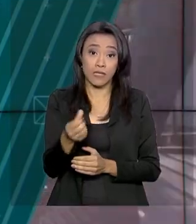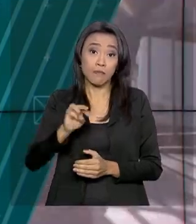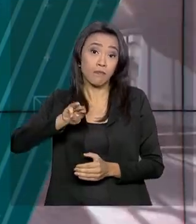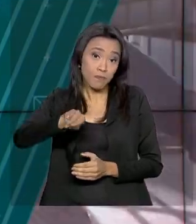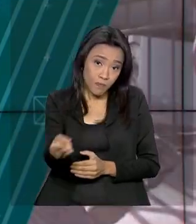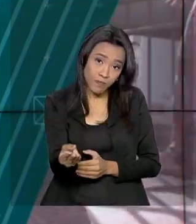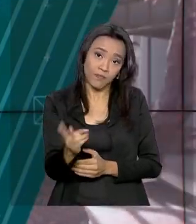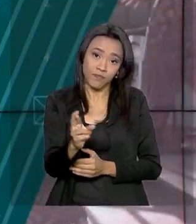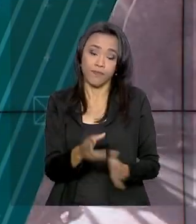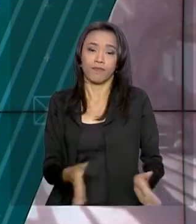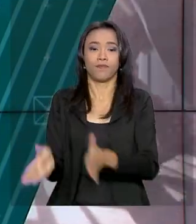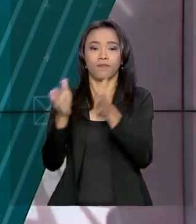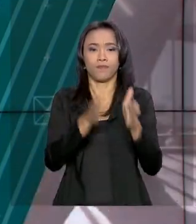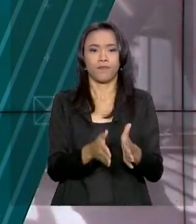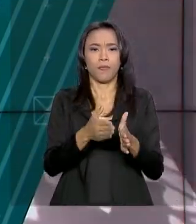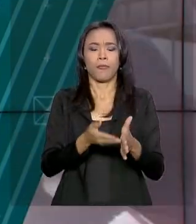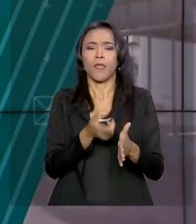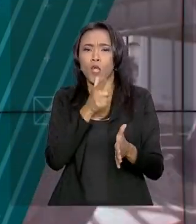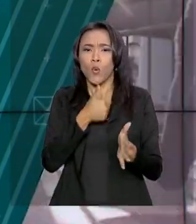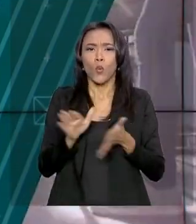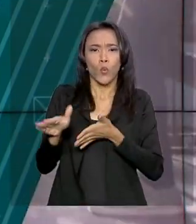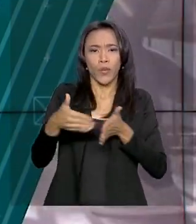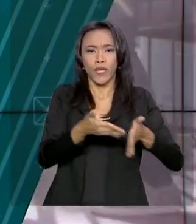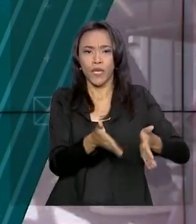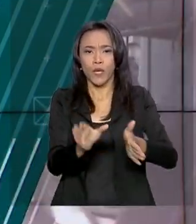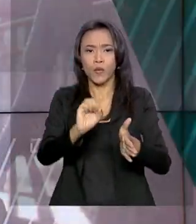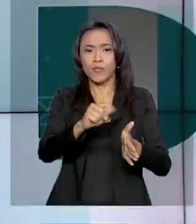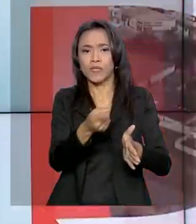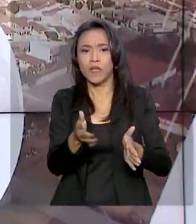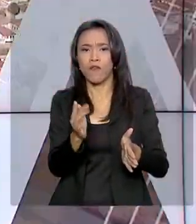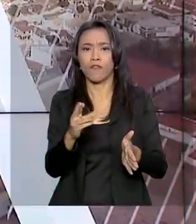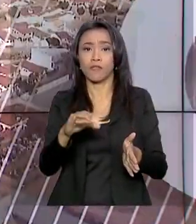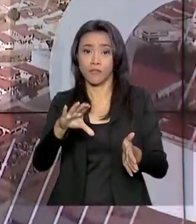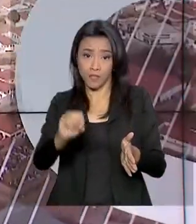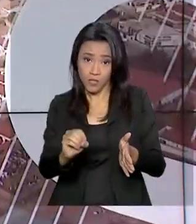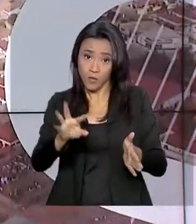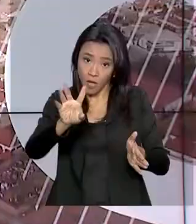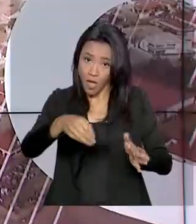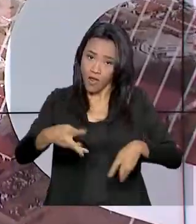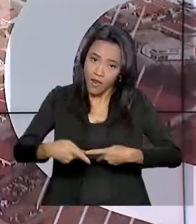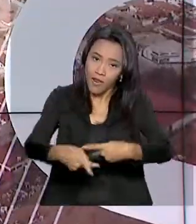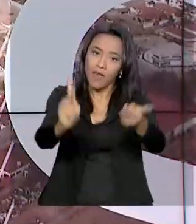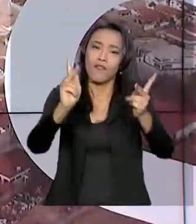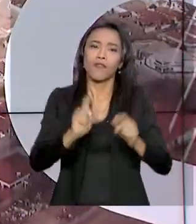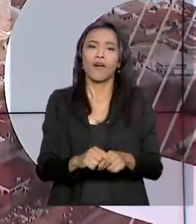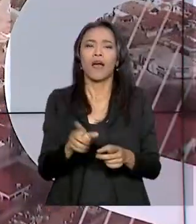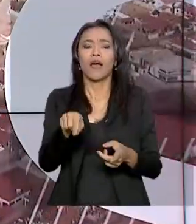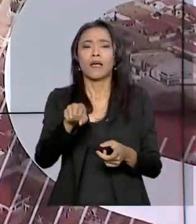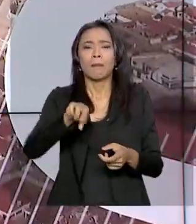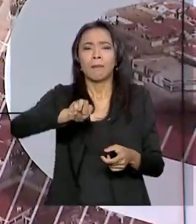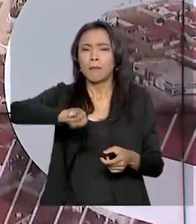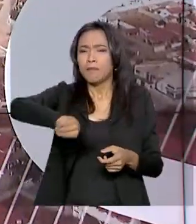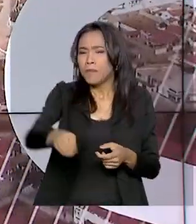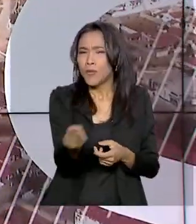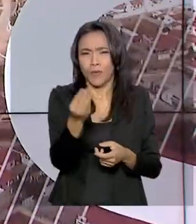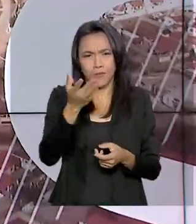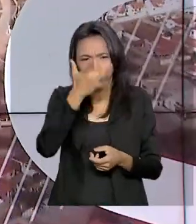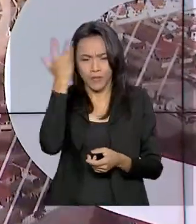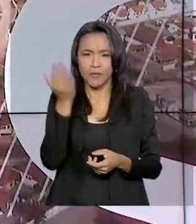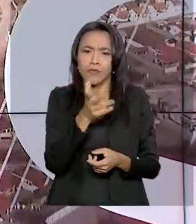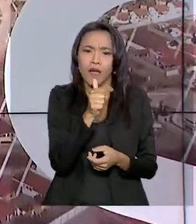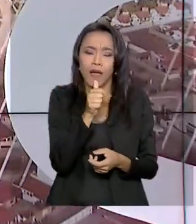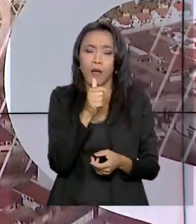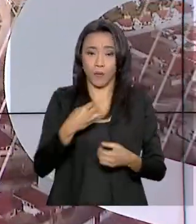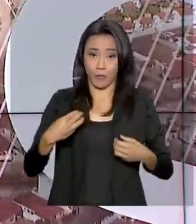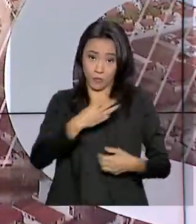A integração do Rio São Francisco pretende levar água para 12 milhões de pessoas do Agreste e do Semiare do Nordestinos. O